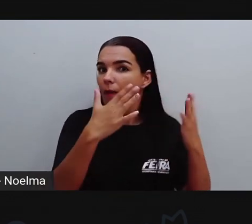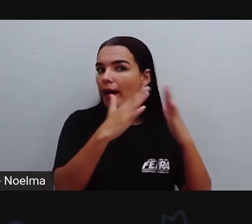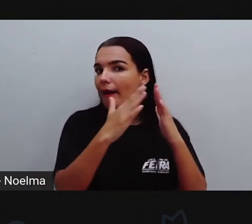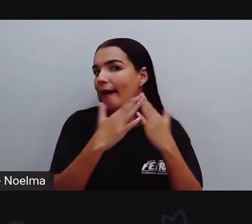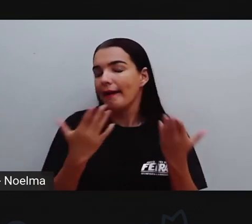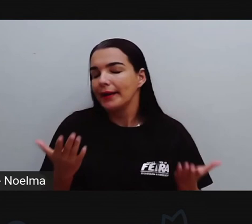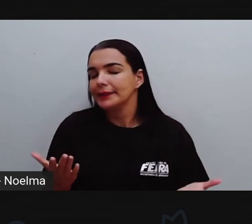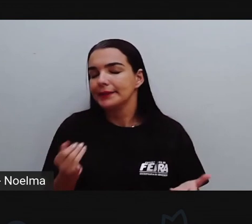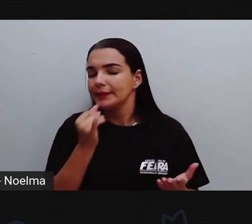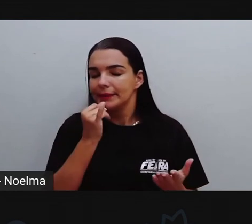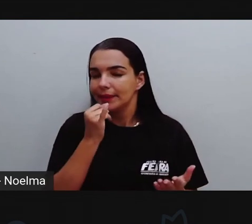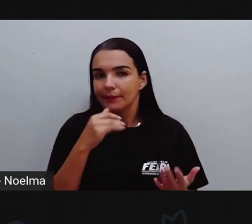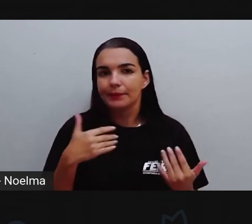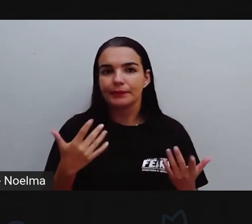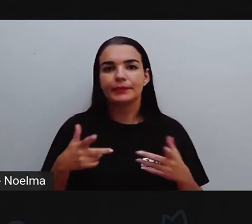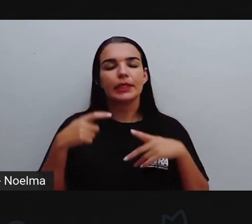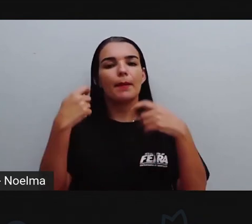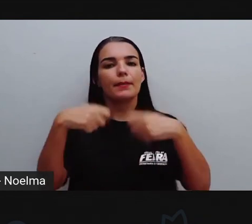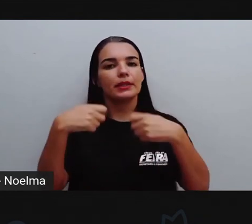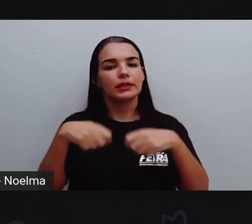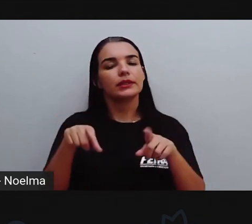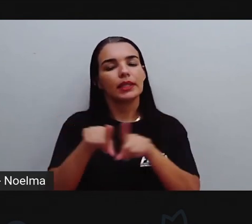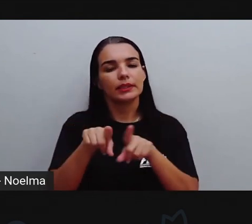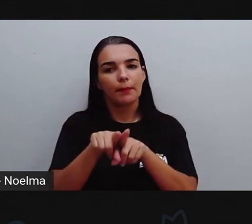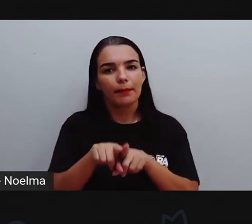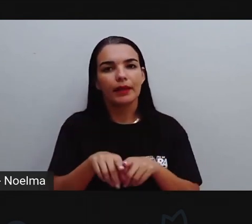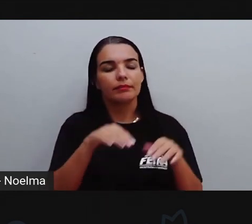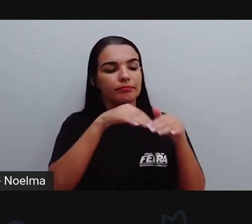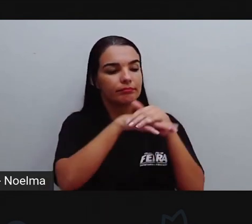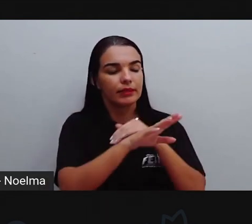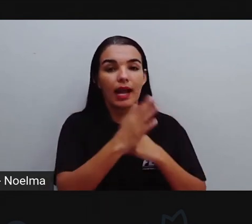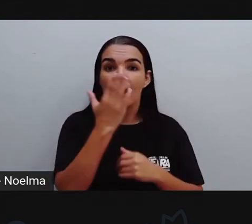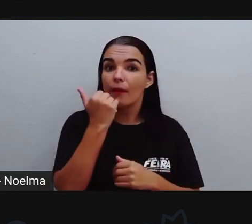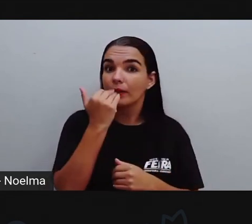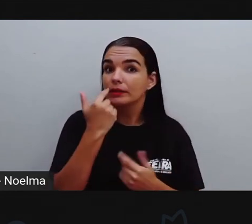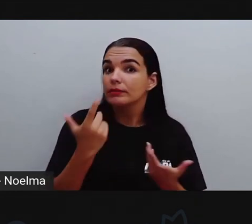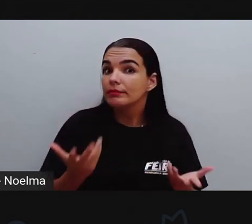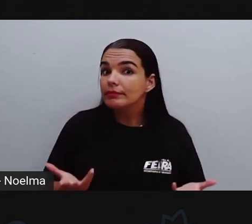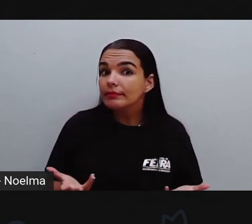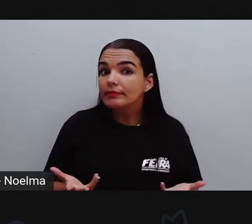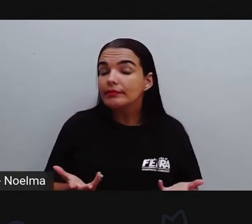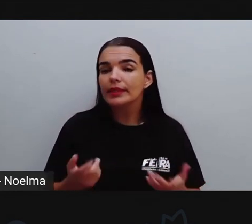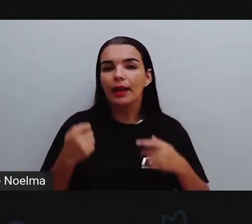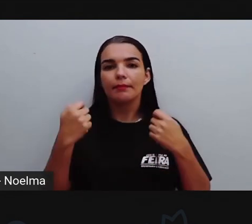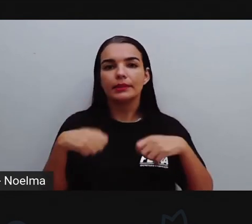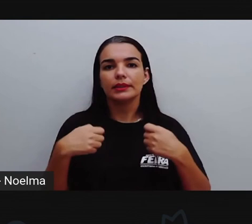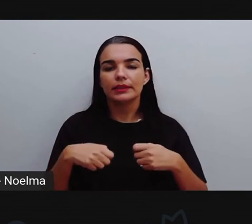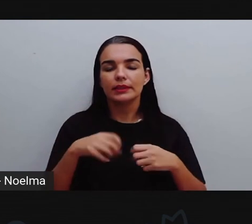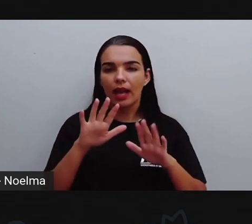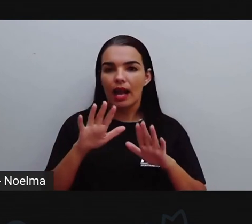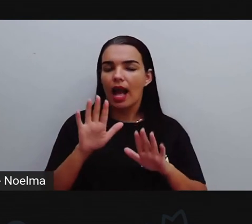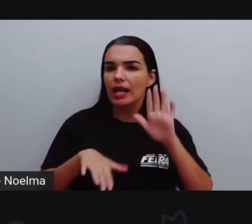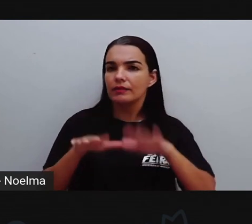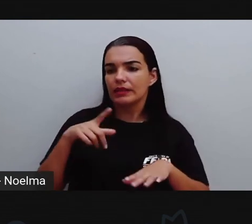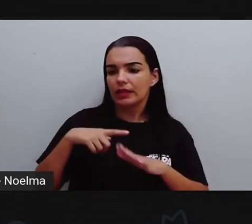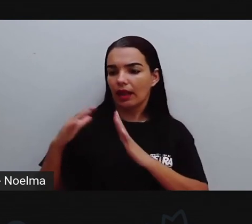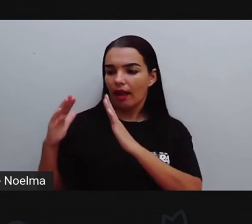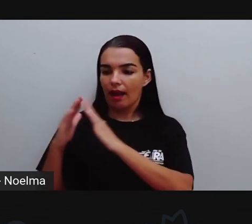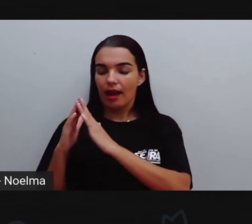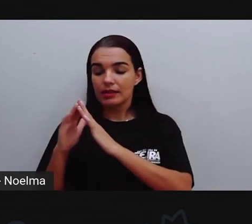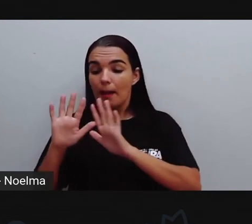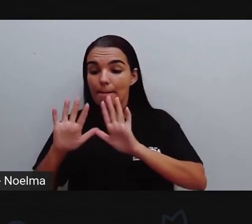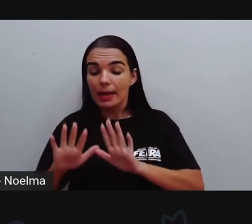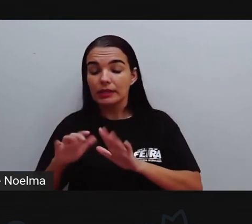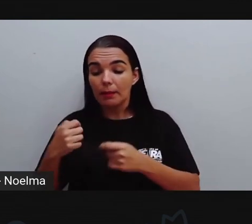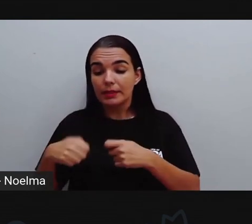gente morar. A gente precisa também ter esse dinheirinho para a gente poder se alimentar, né? Às vezes tem o local, mas a gente precisa do